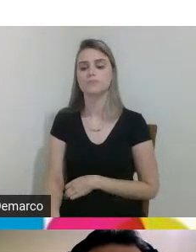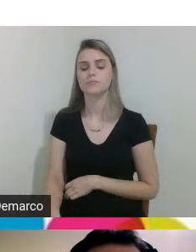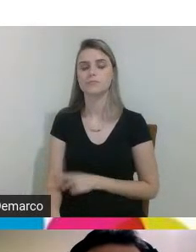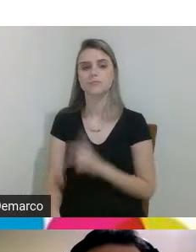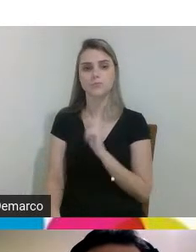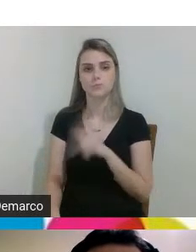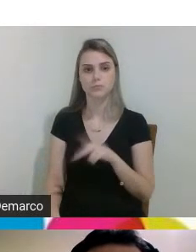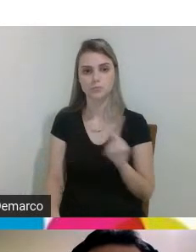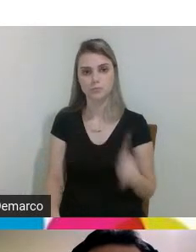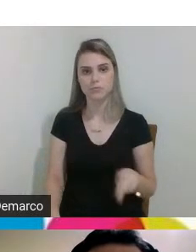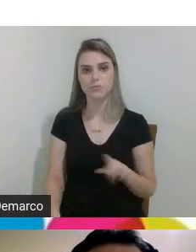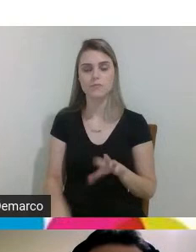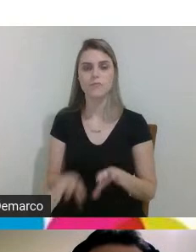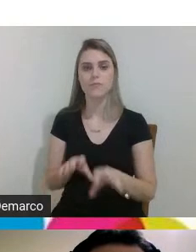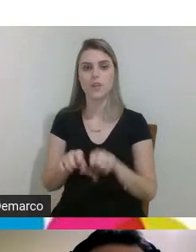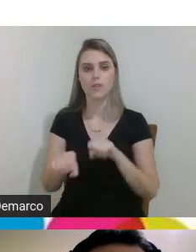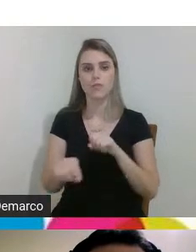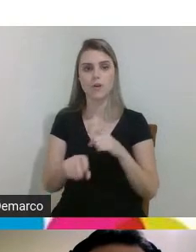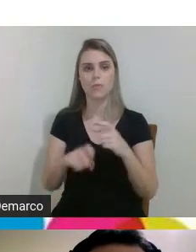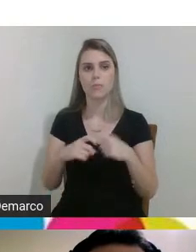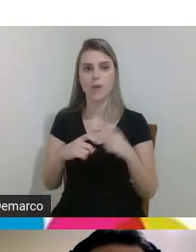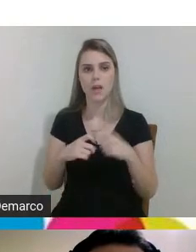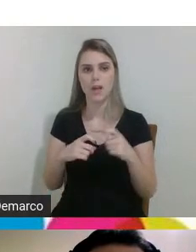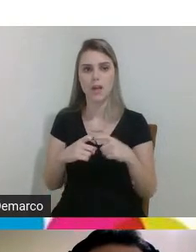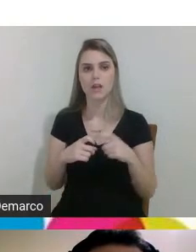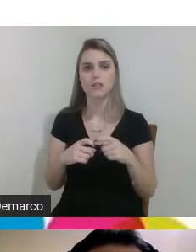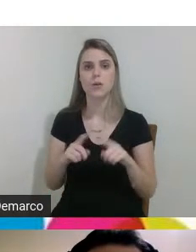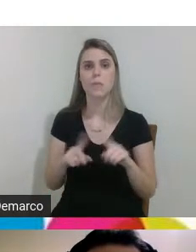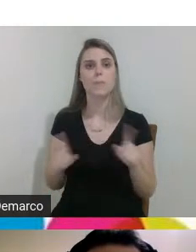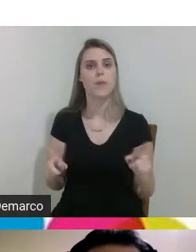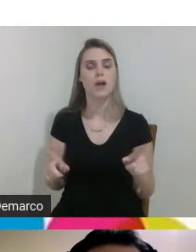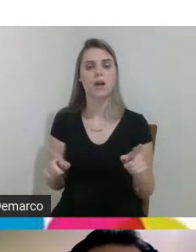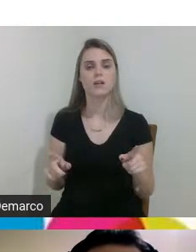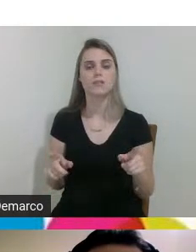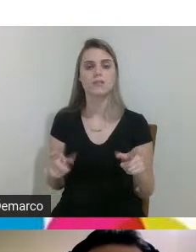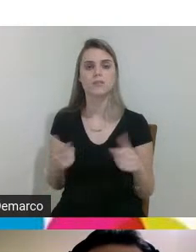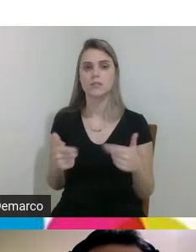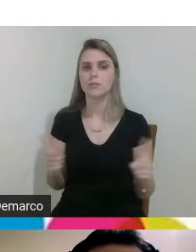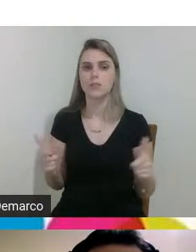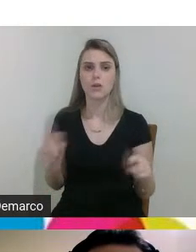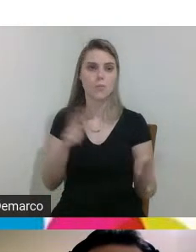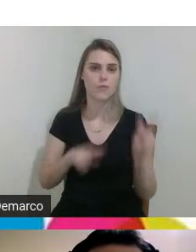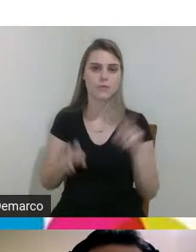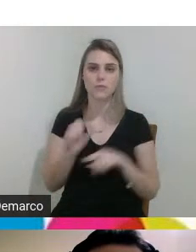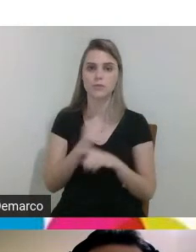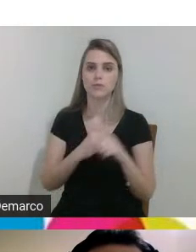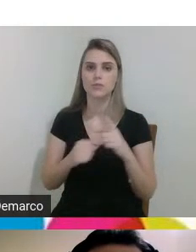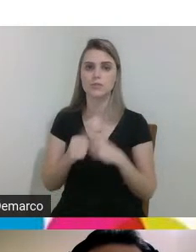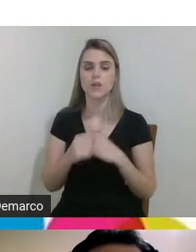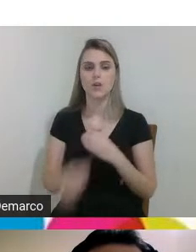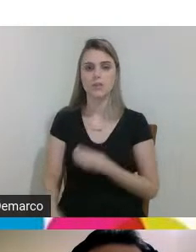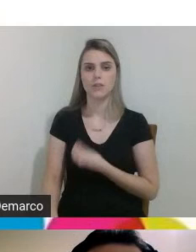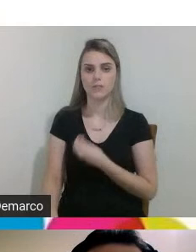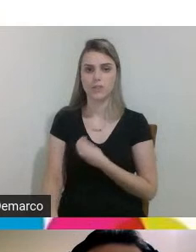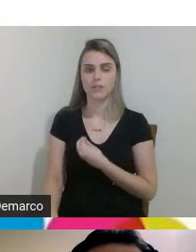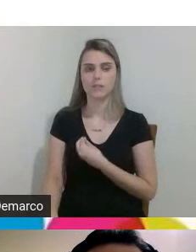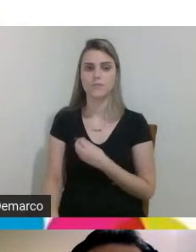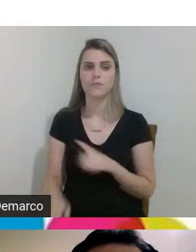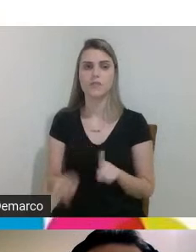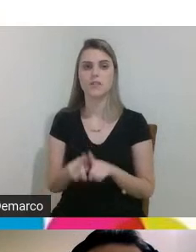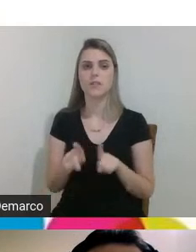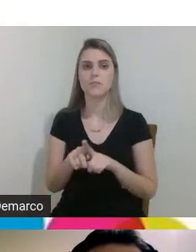forma o médico né mas não dá uma visão social com relação à vida né e com relação às